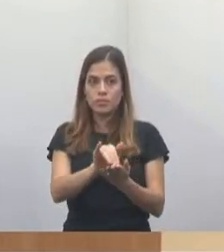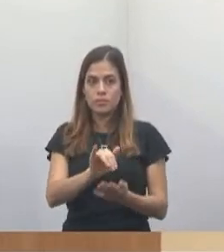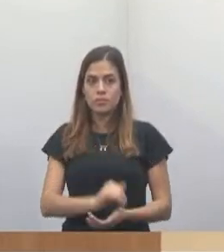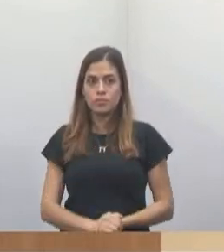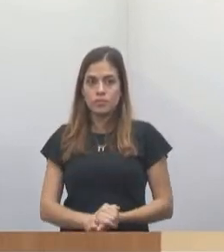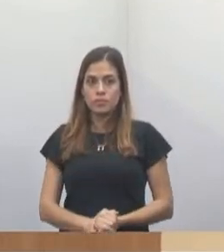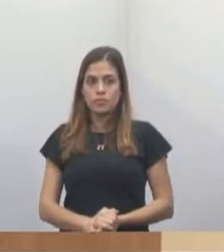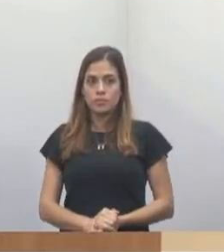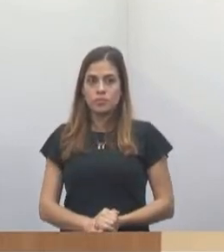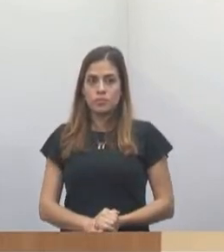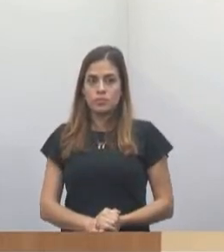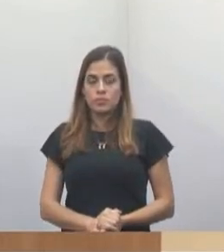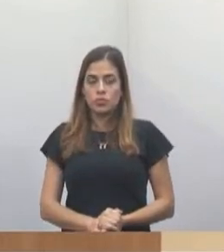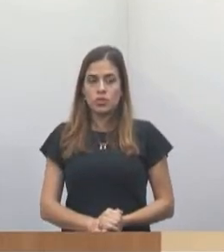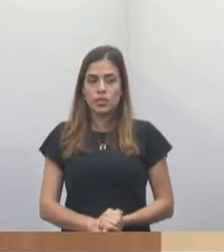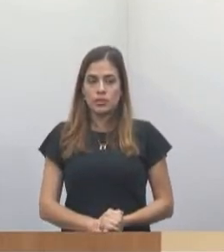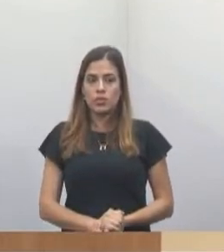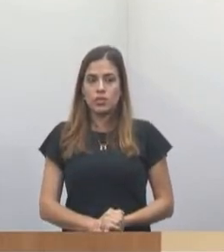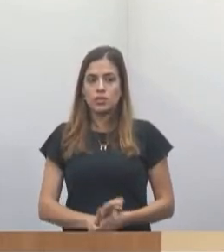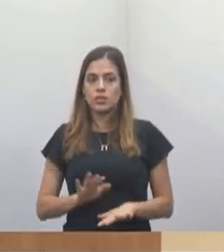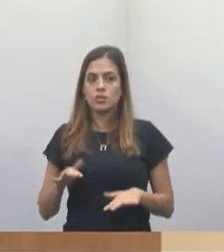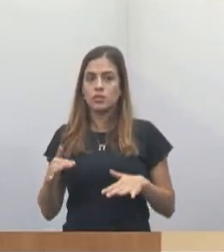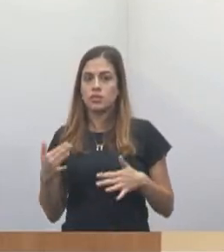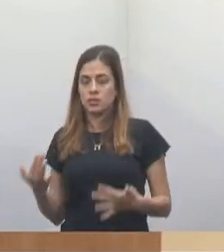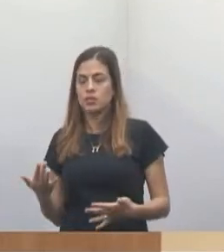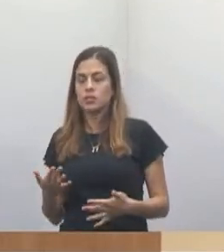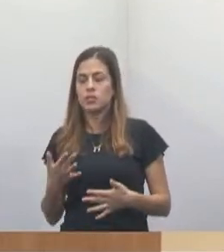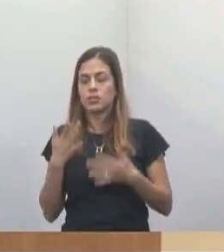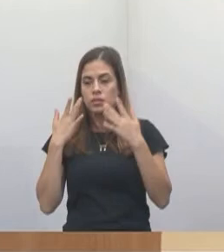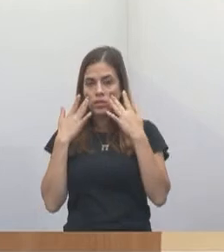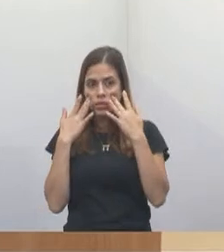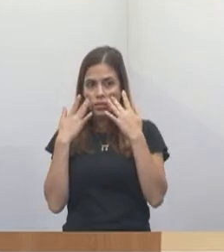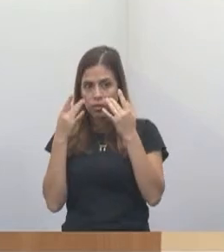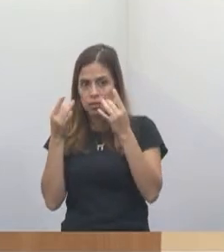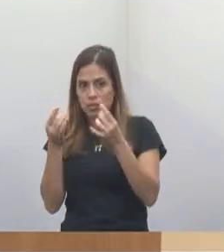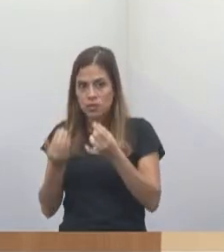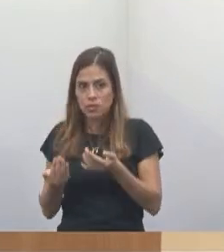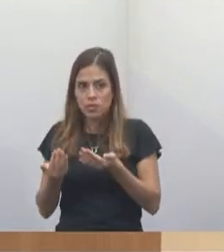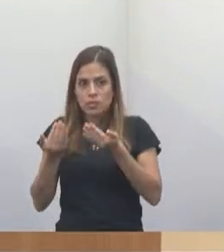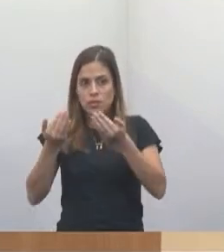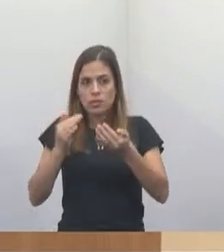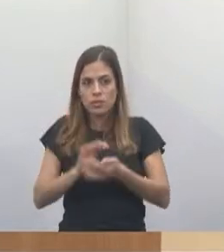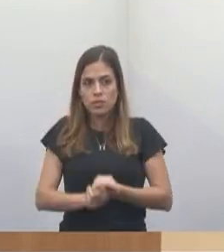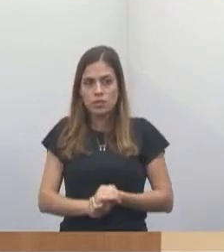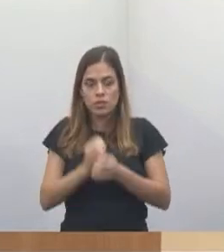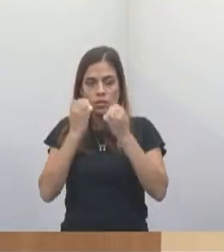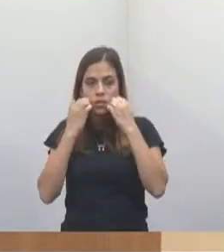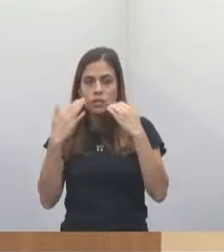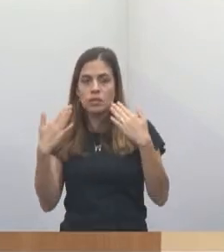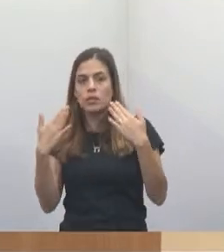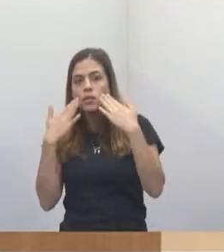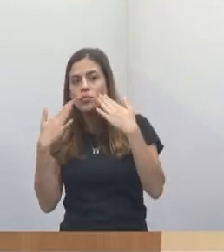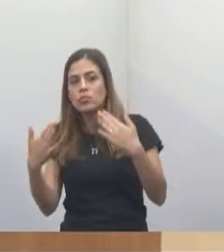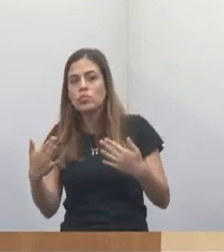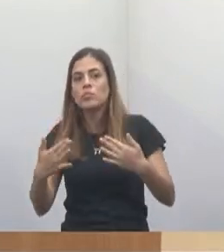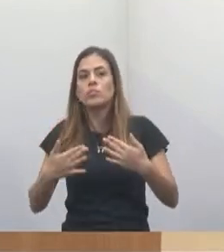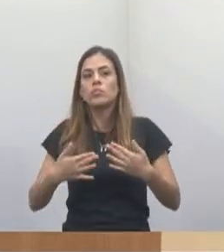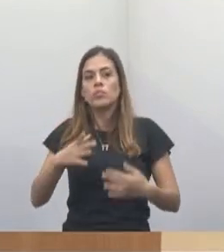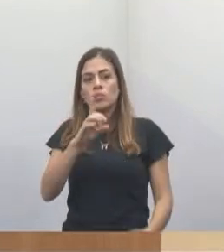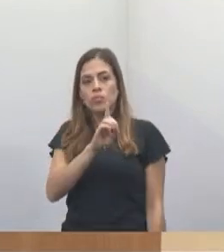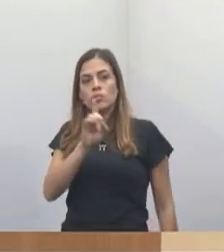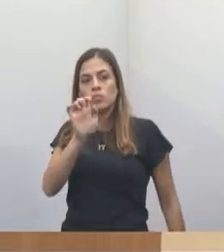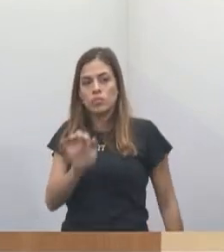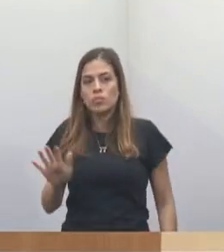Dentre elas, a que mais chamou a atenção aqui nessa audiência com os deputados, estavam